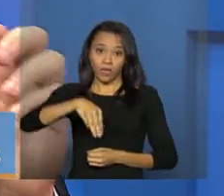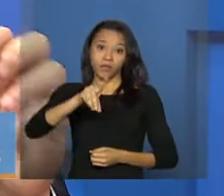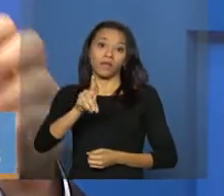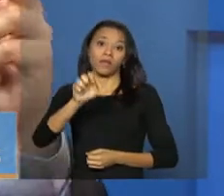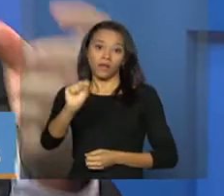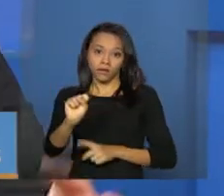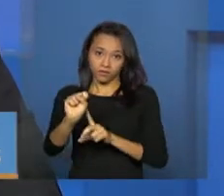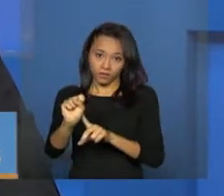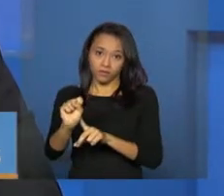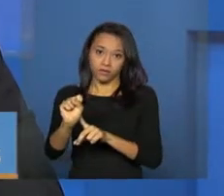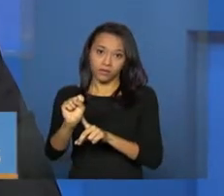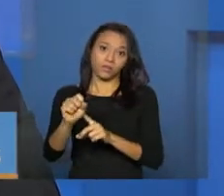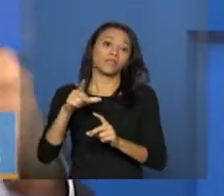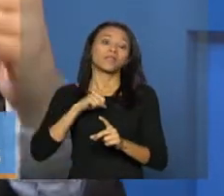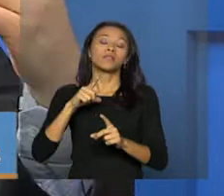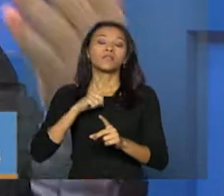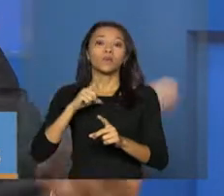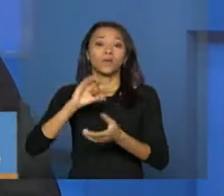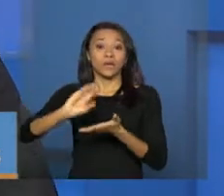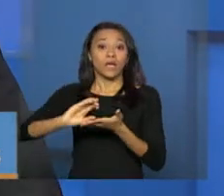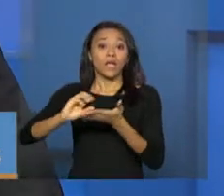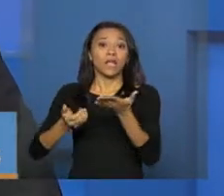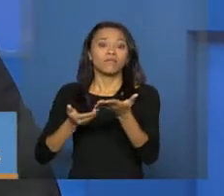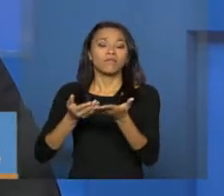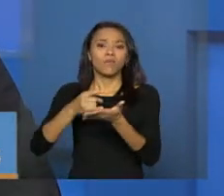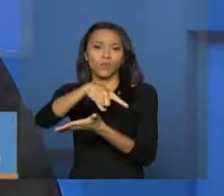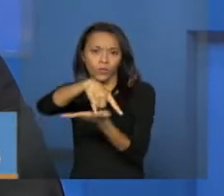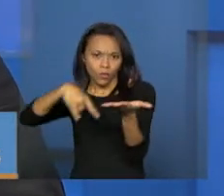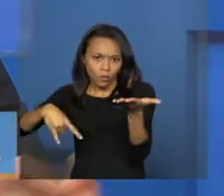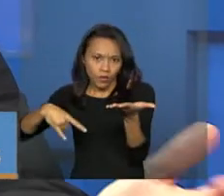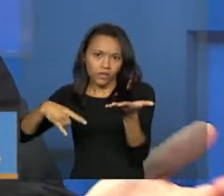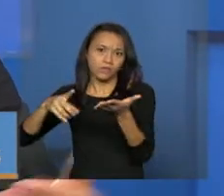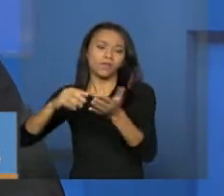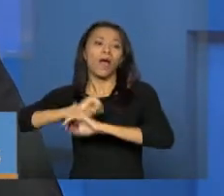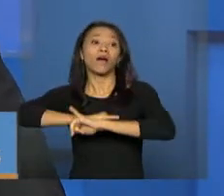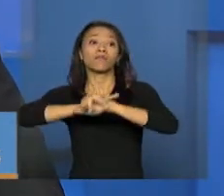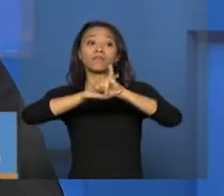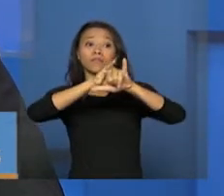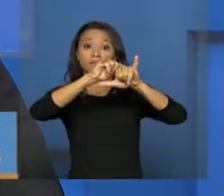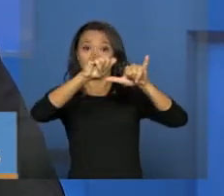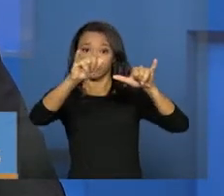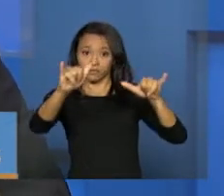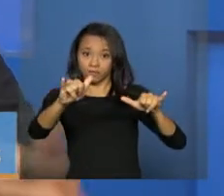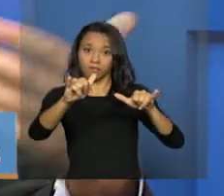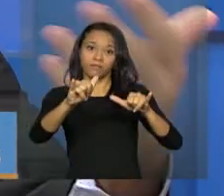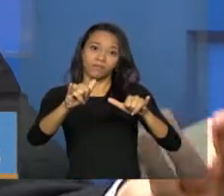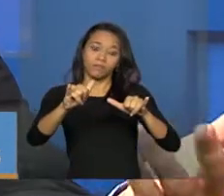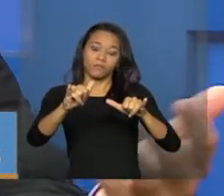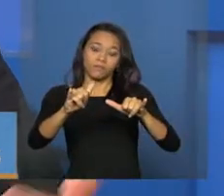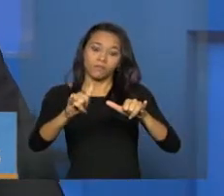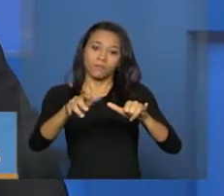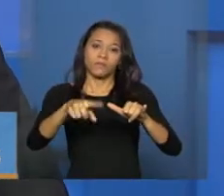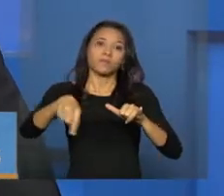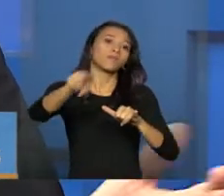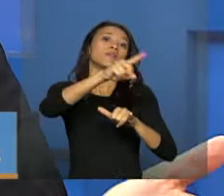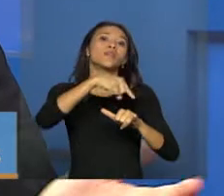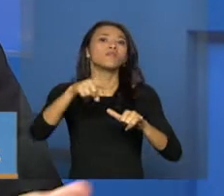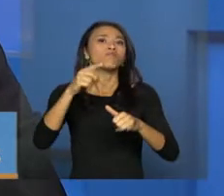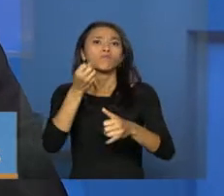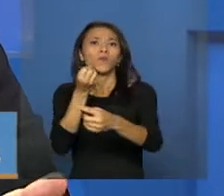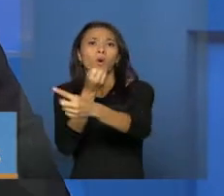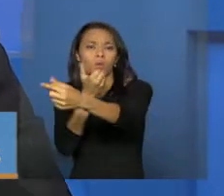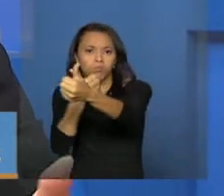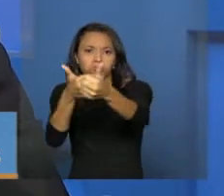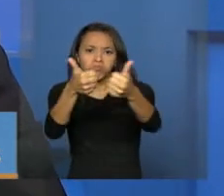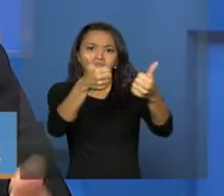Conselho, Ministério lança uma portaria, um aceite, para que os entes elegíveis possam